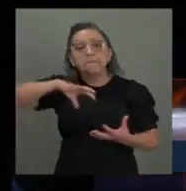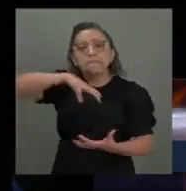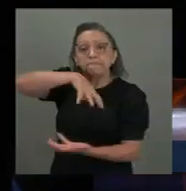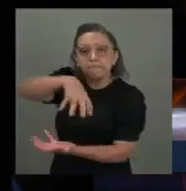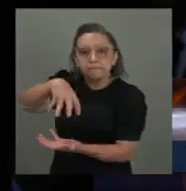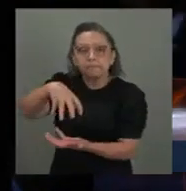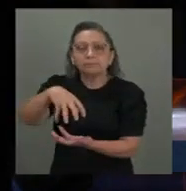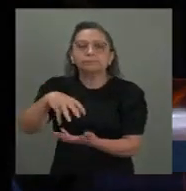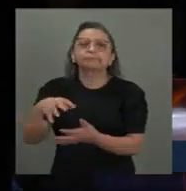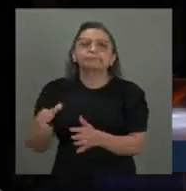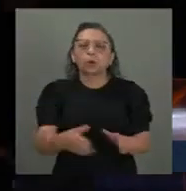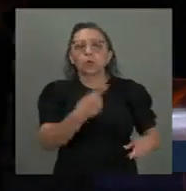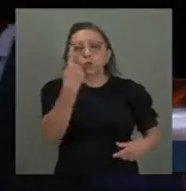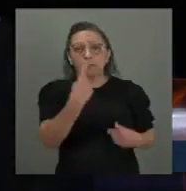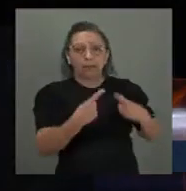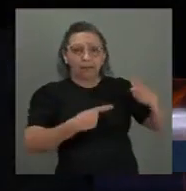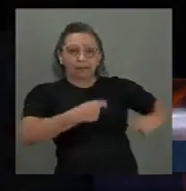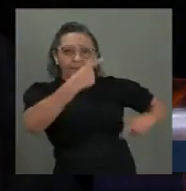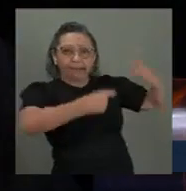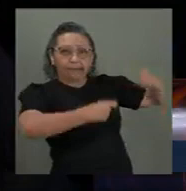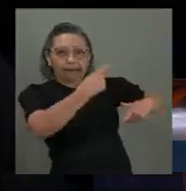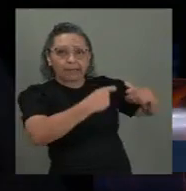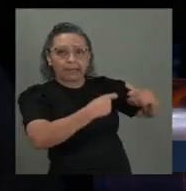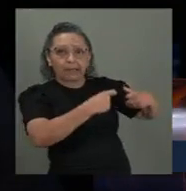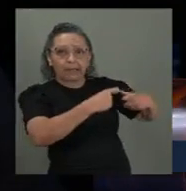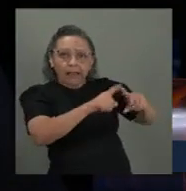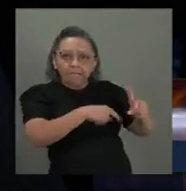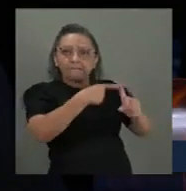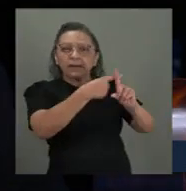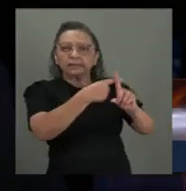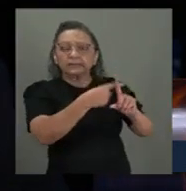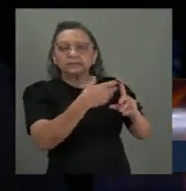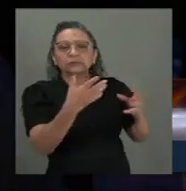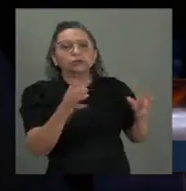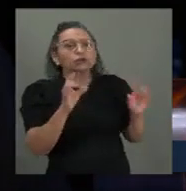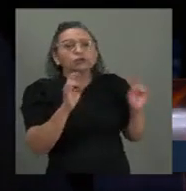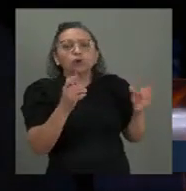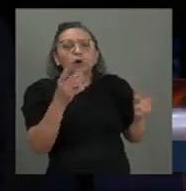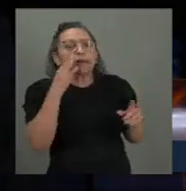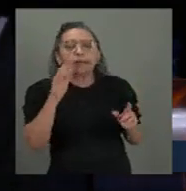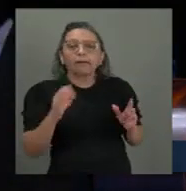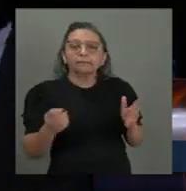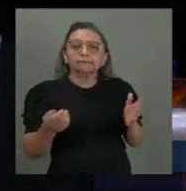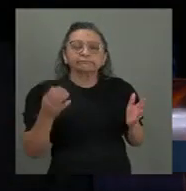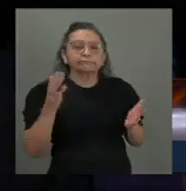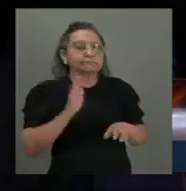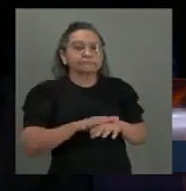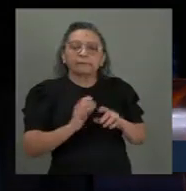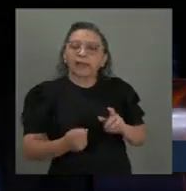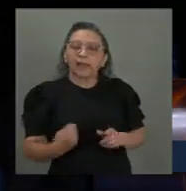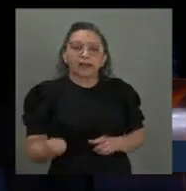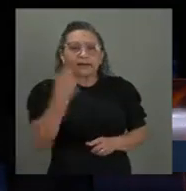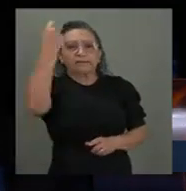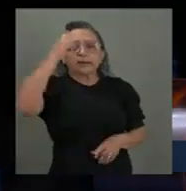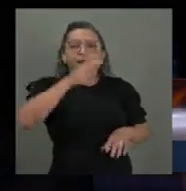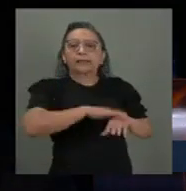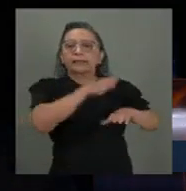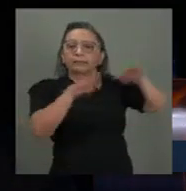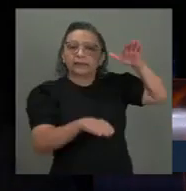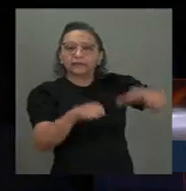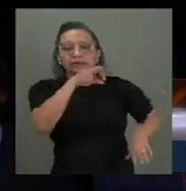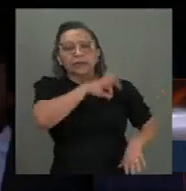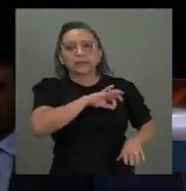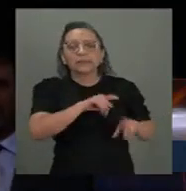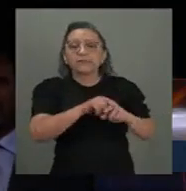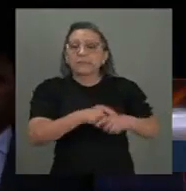Uma guerra adicional apenas agravará a desigualdade de renda e aumentará a